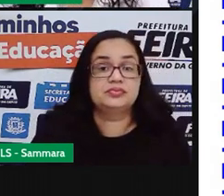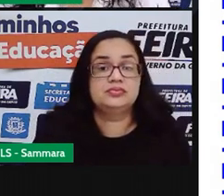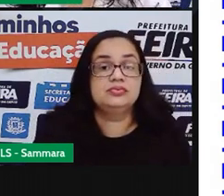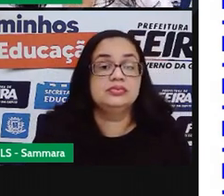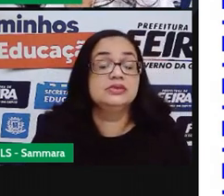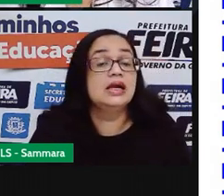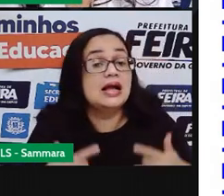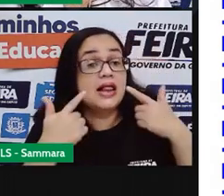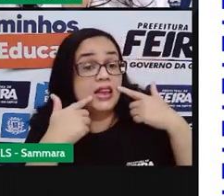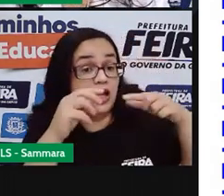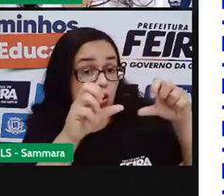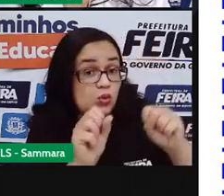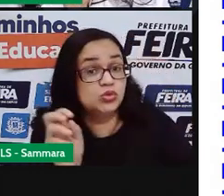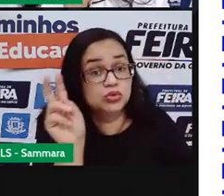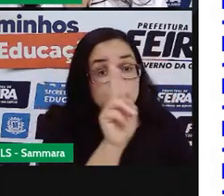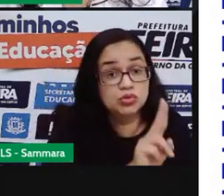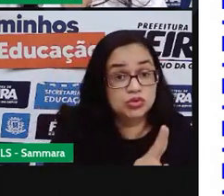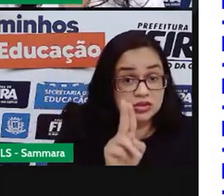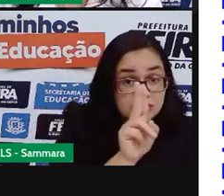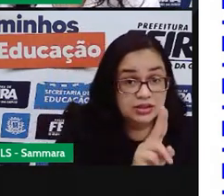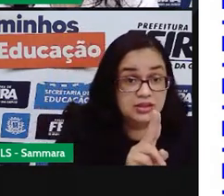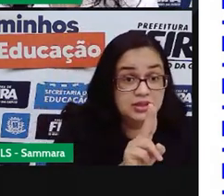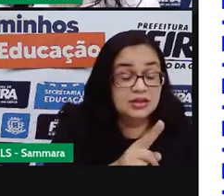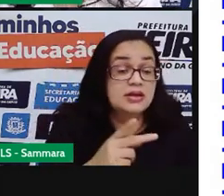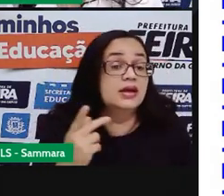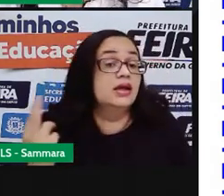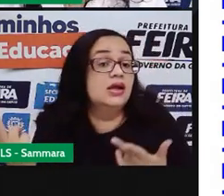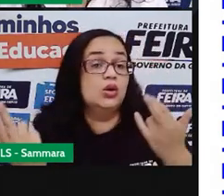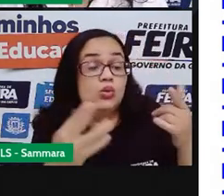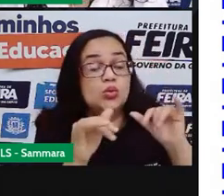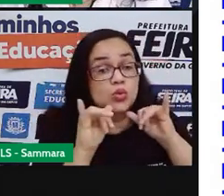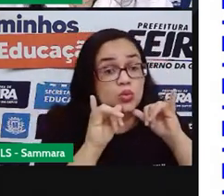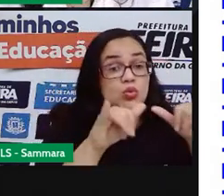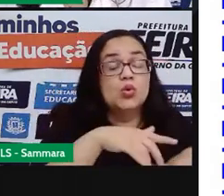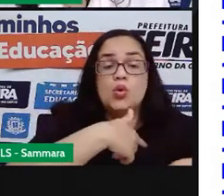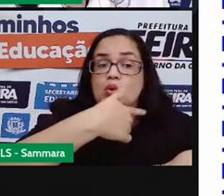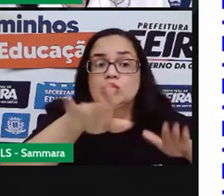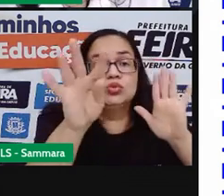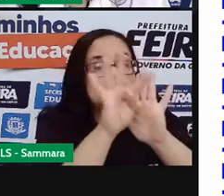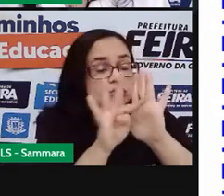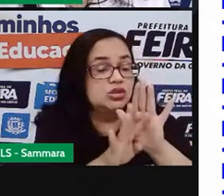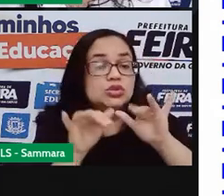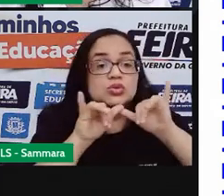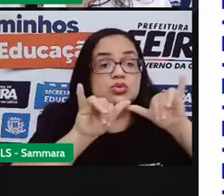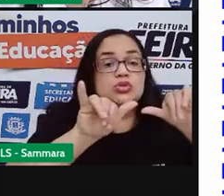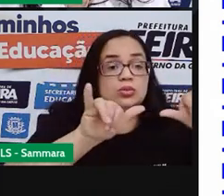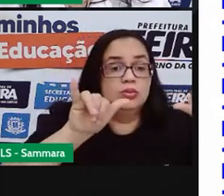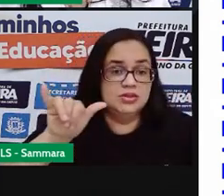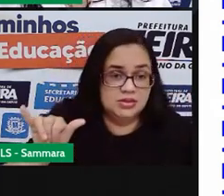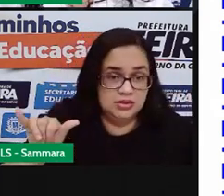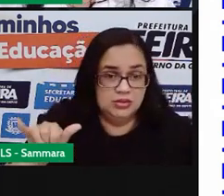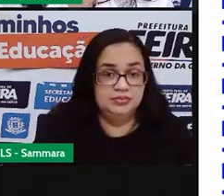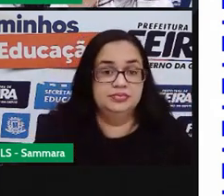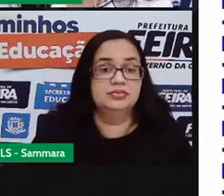A linguagem utilizada é a mesma dos outros textos publicitários.